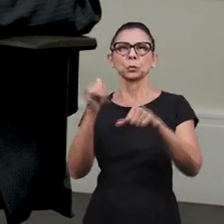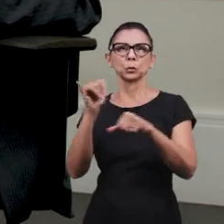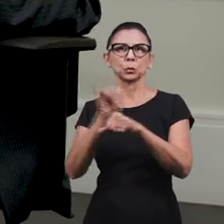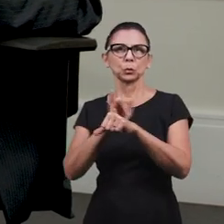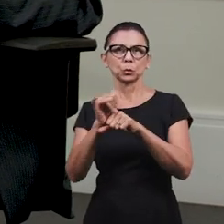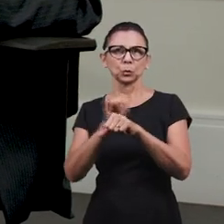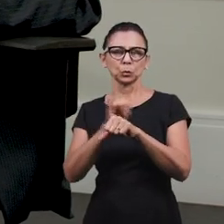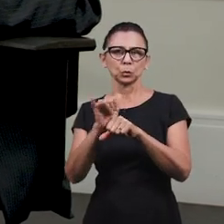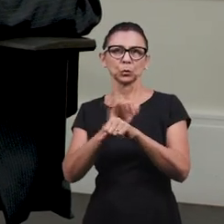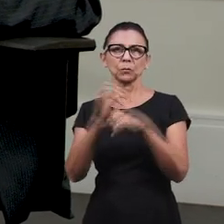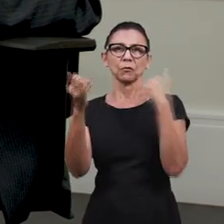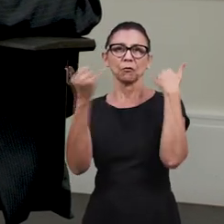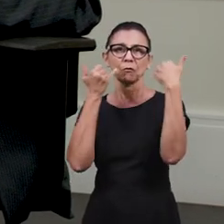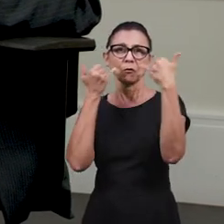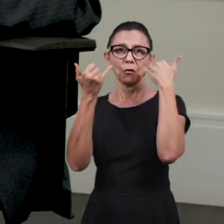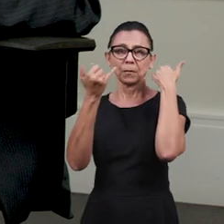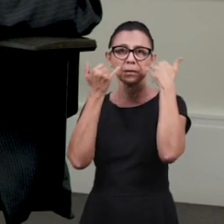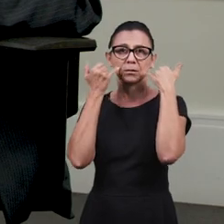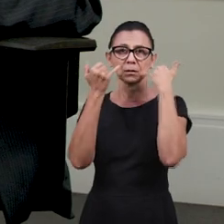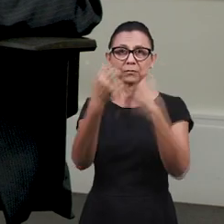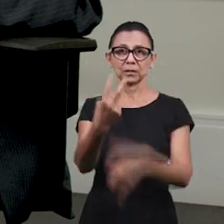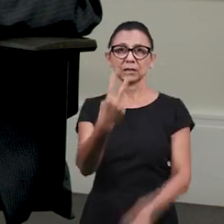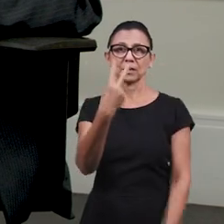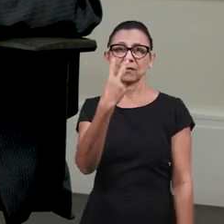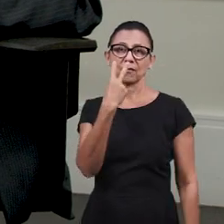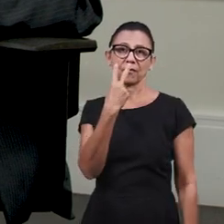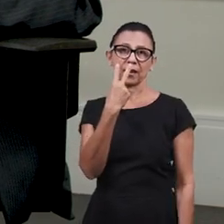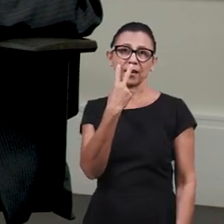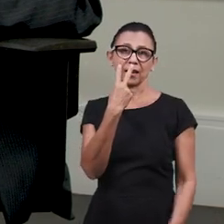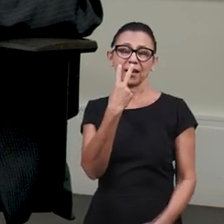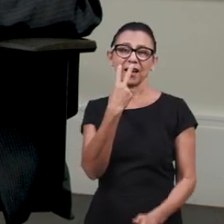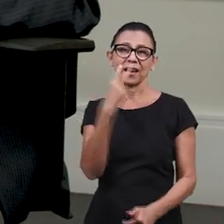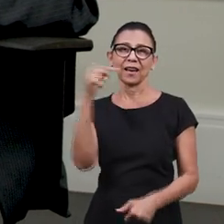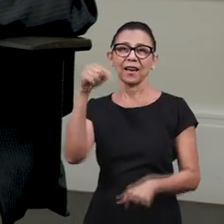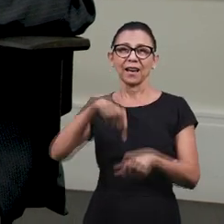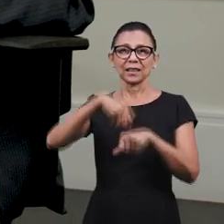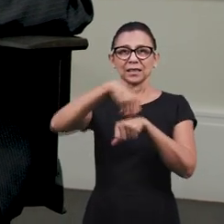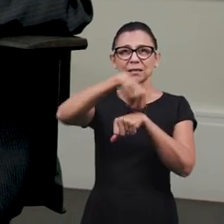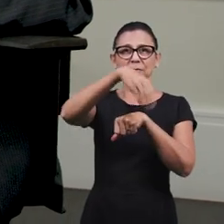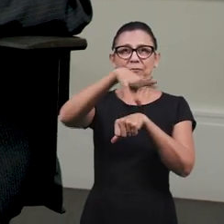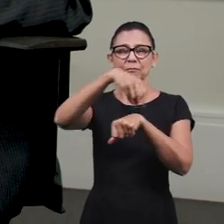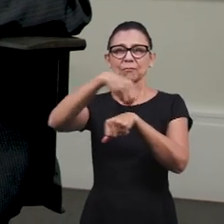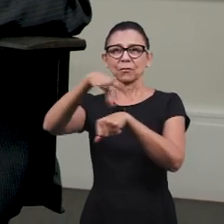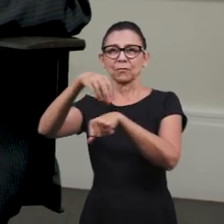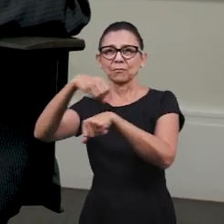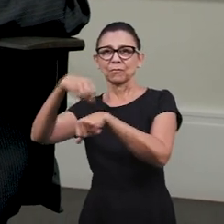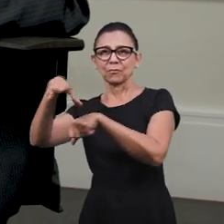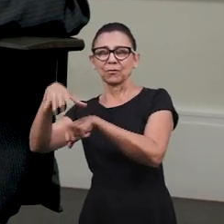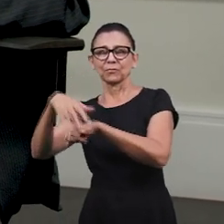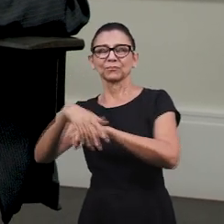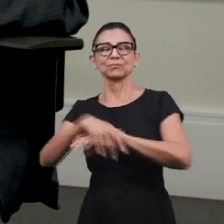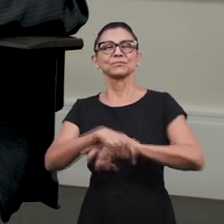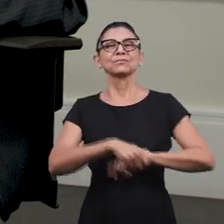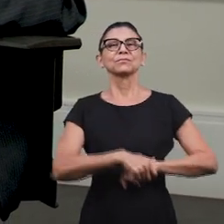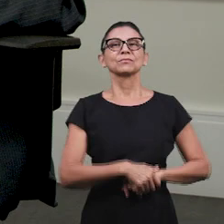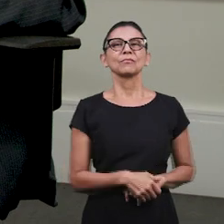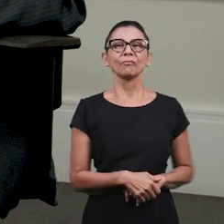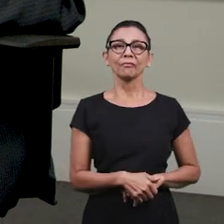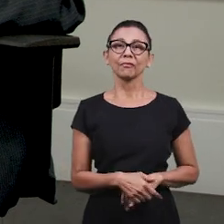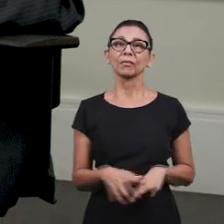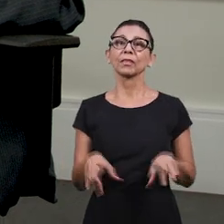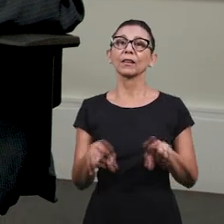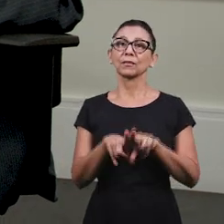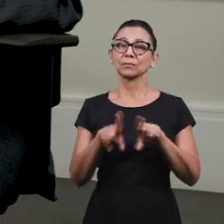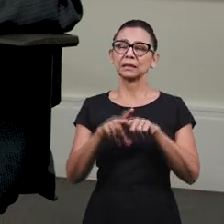Quando você recebe aí as informações, essas informações partem desta sala, desse centro de controle aqui chamado Controle Mestre,